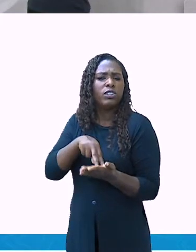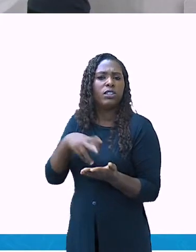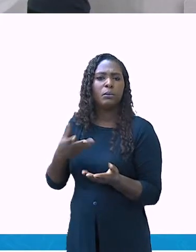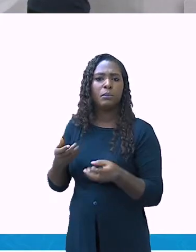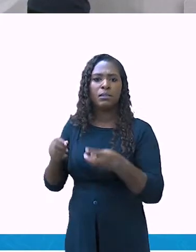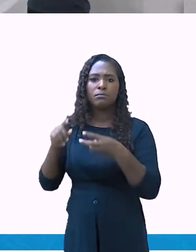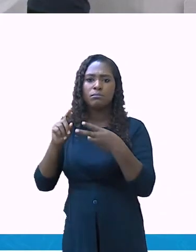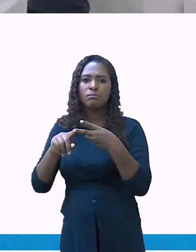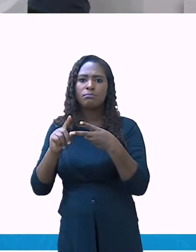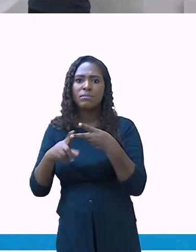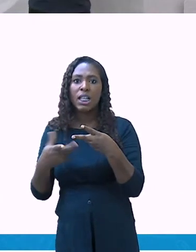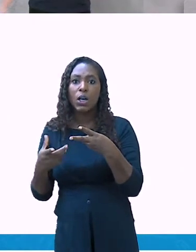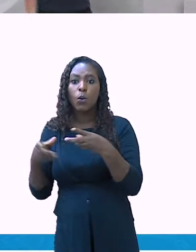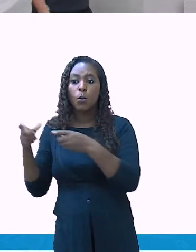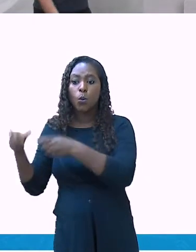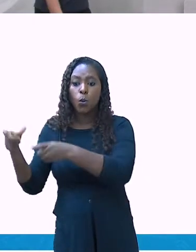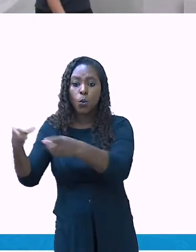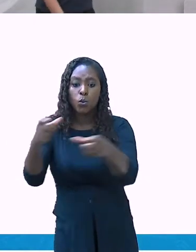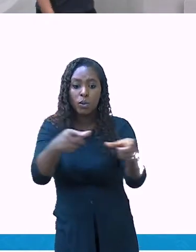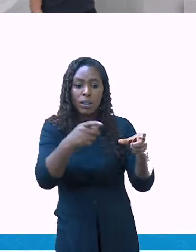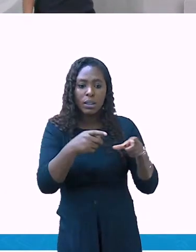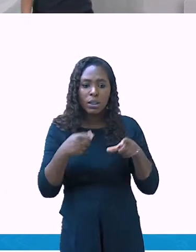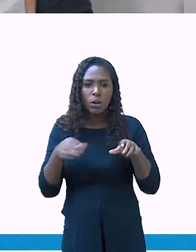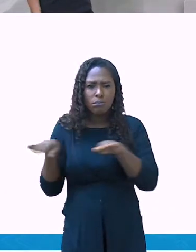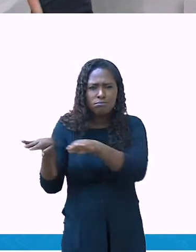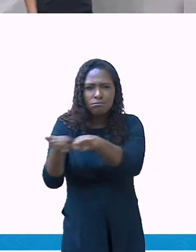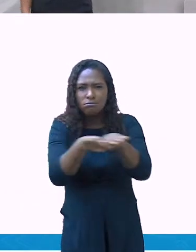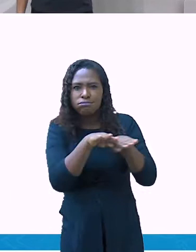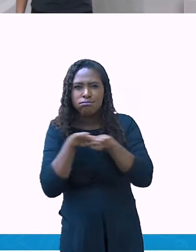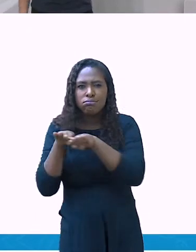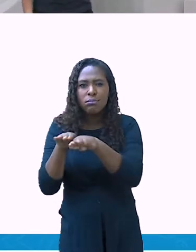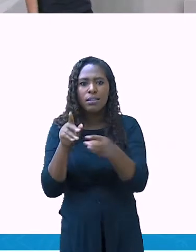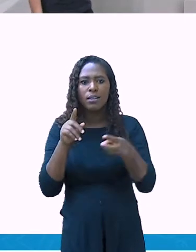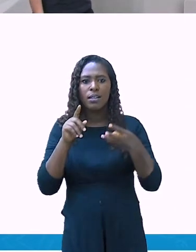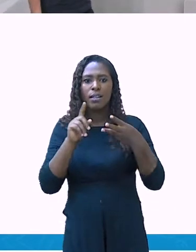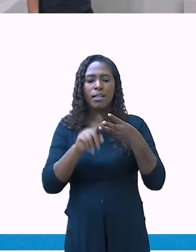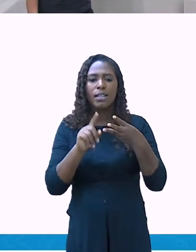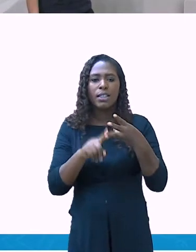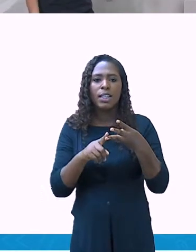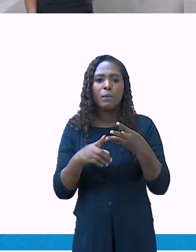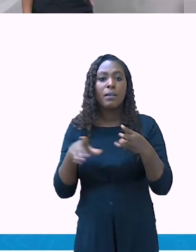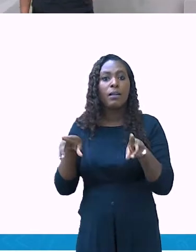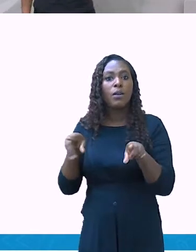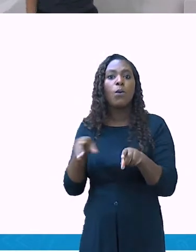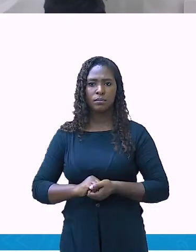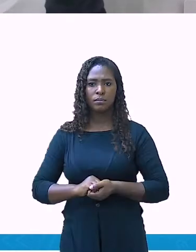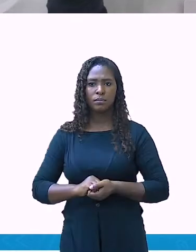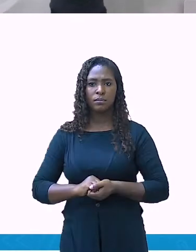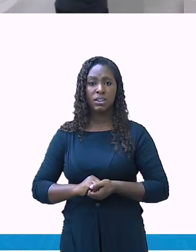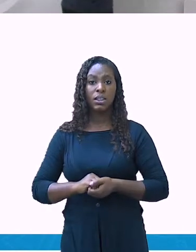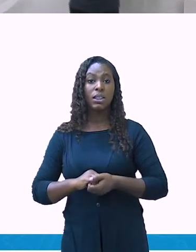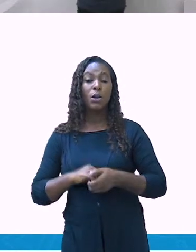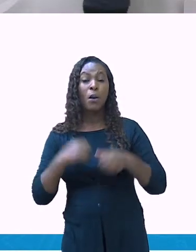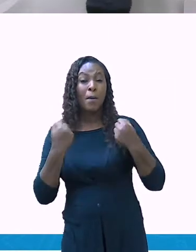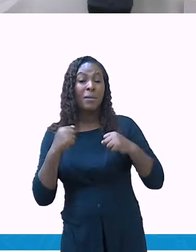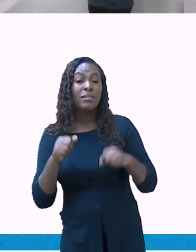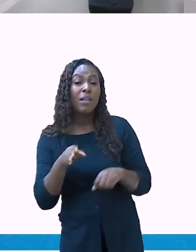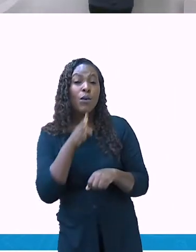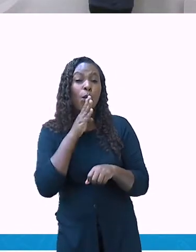mistificação, aquele medo. Então, foi através do investimento e do conhecimento náutico. E